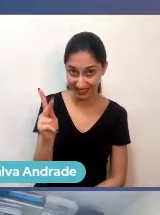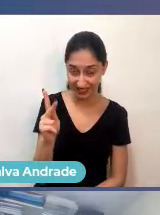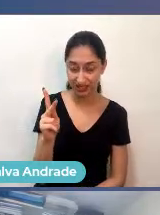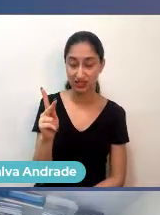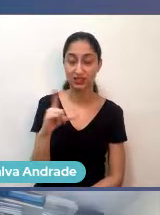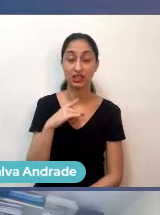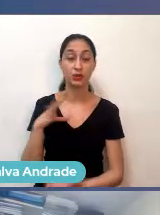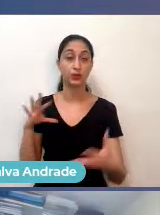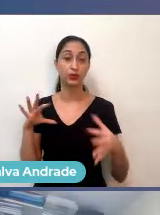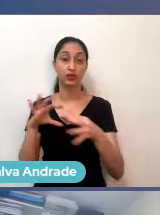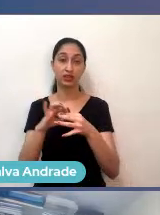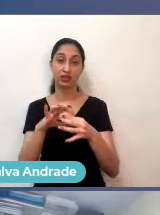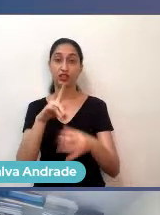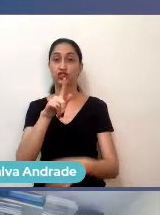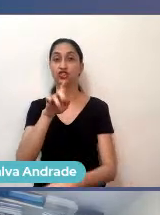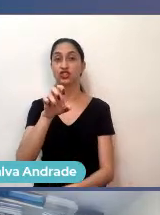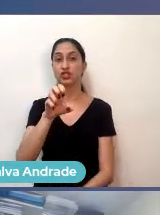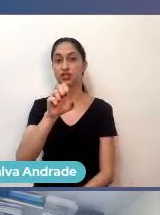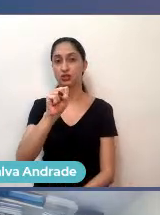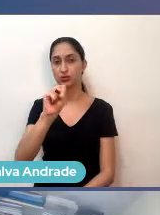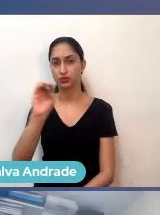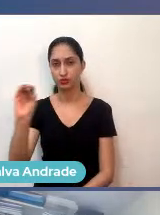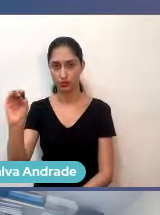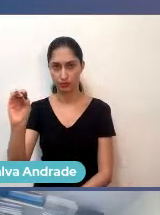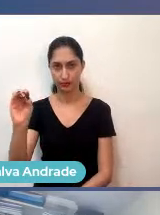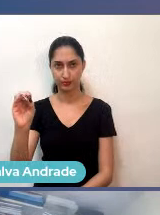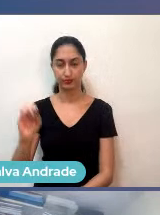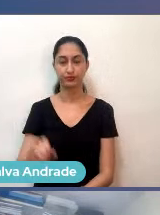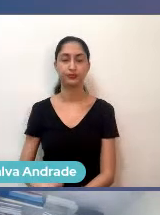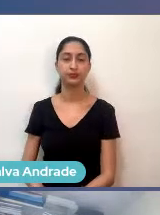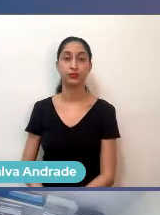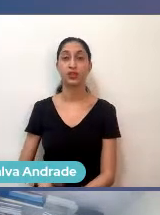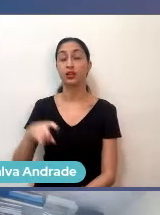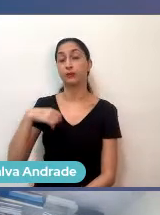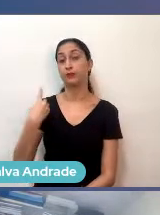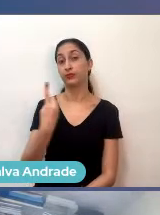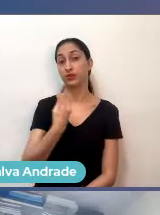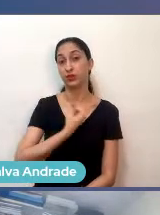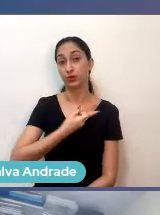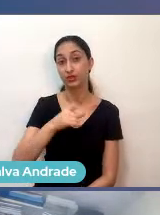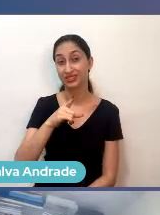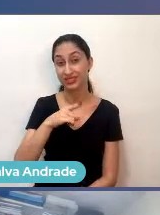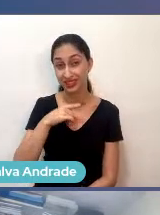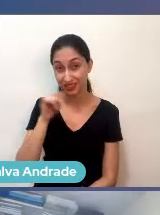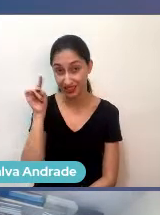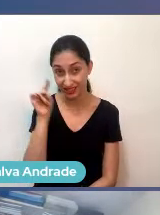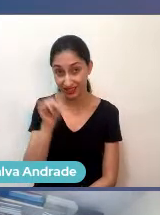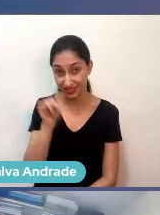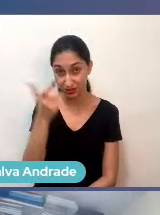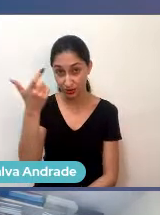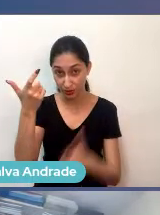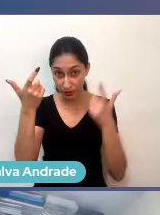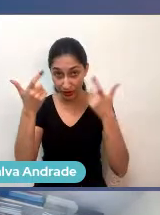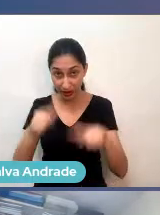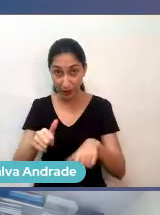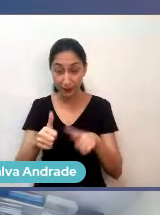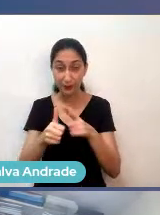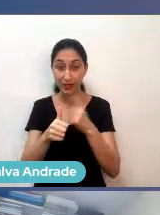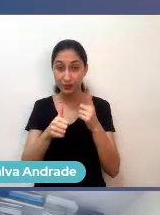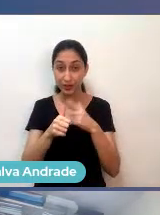ligada ao gesso. Temos em Araripina o maior, até consequência, o primeiro,